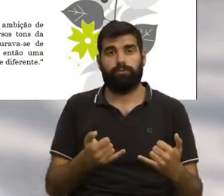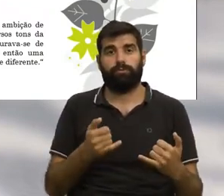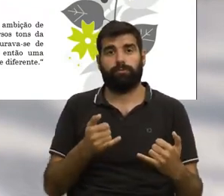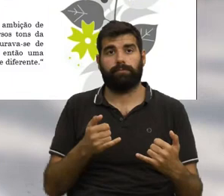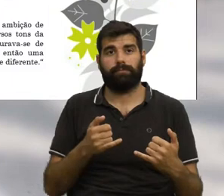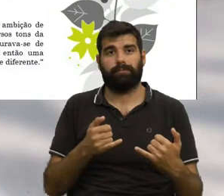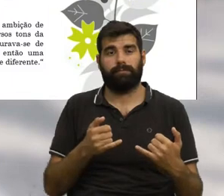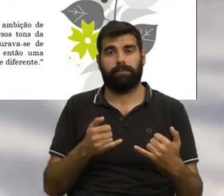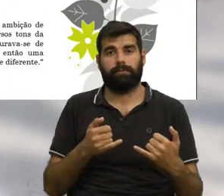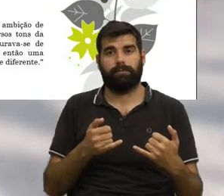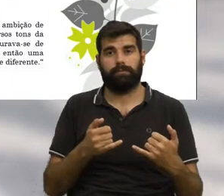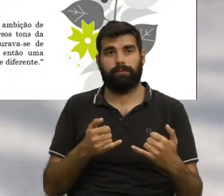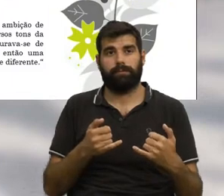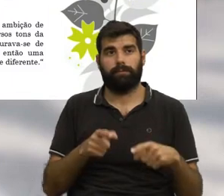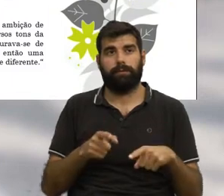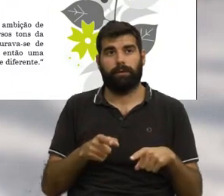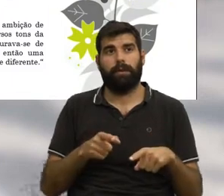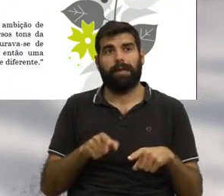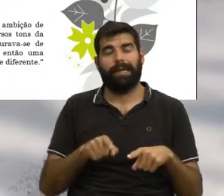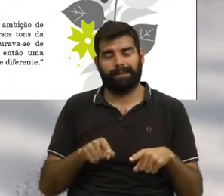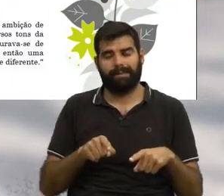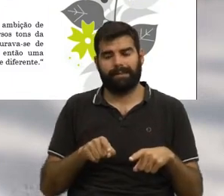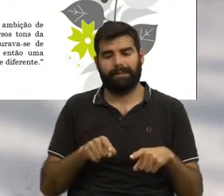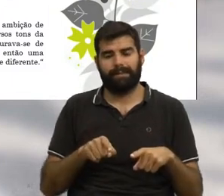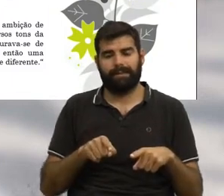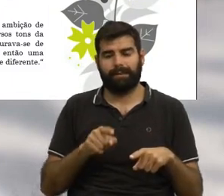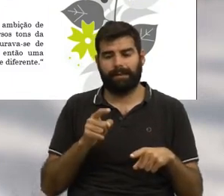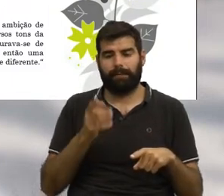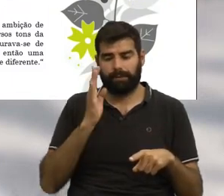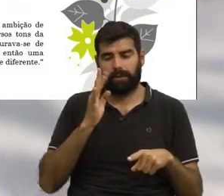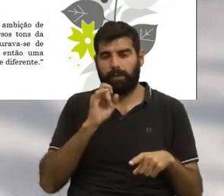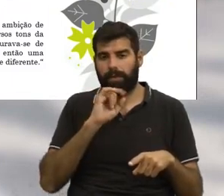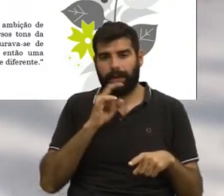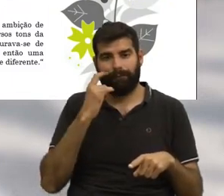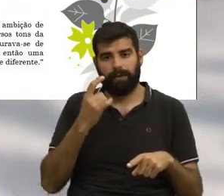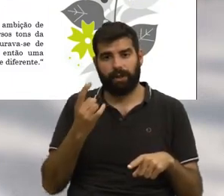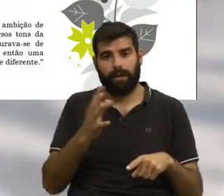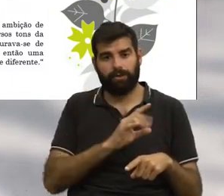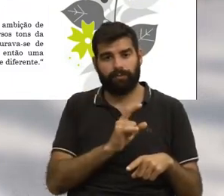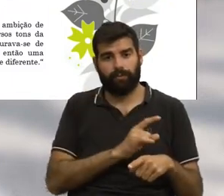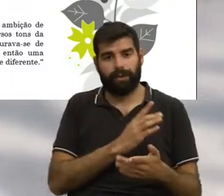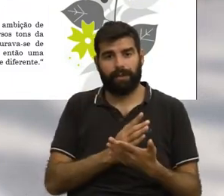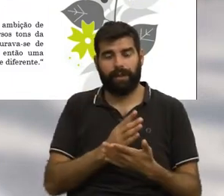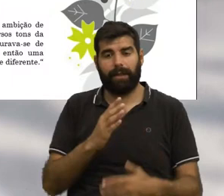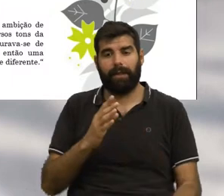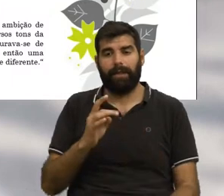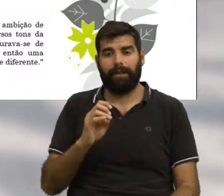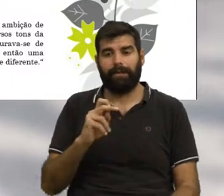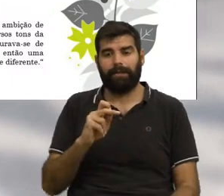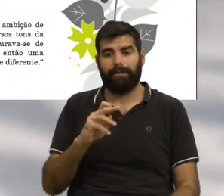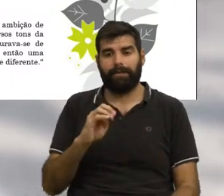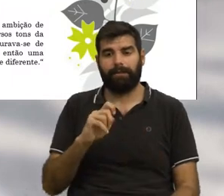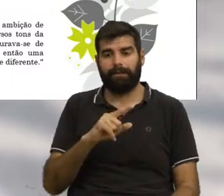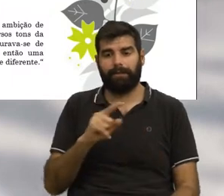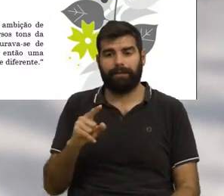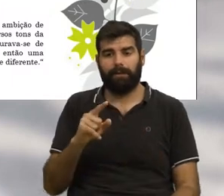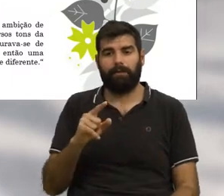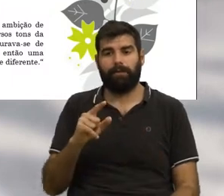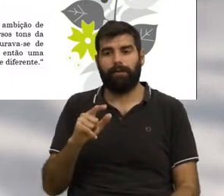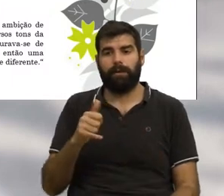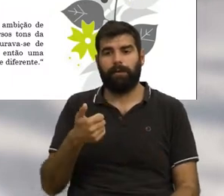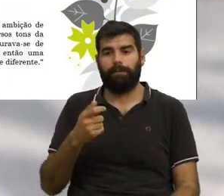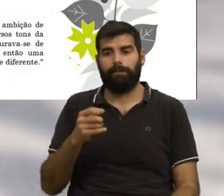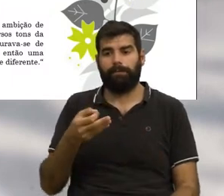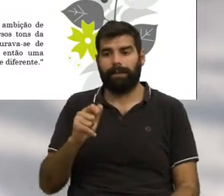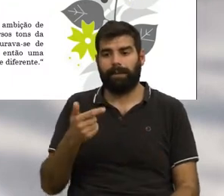na sua apresentação a possibilidade de viajar entre Lisboa e São Petersburgo de Copa em Copa de